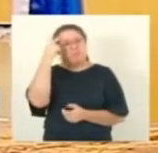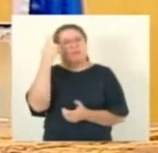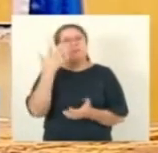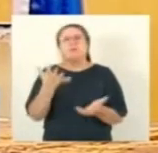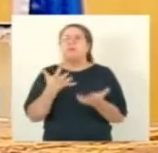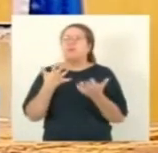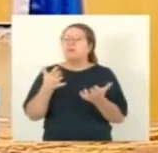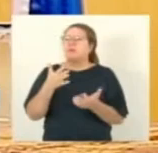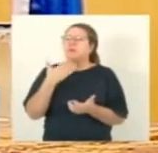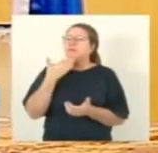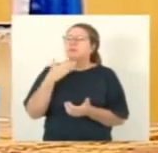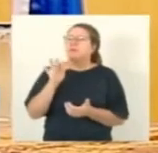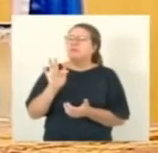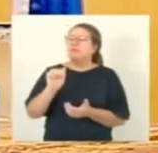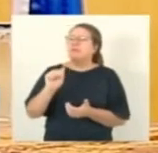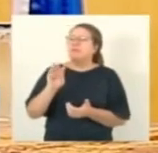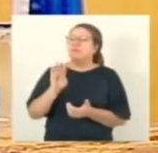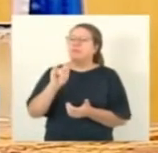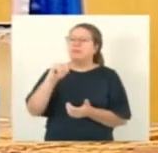Fabiana. Fabiana, já está no ponto aí?